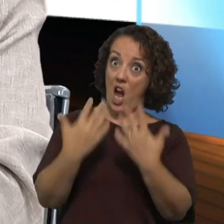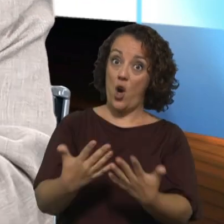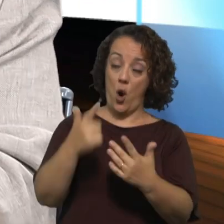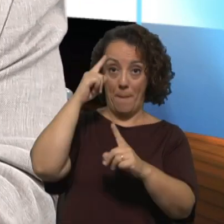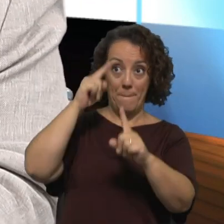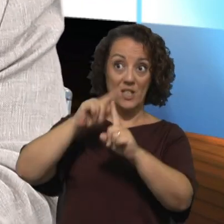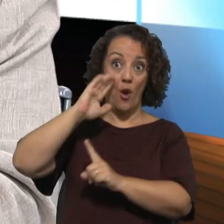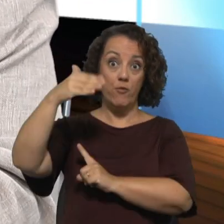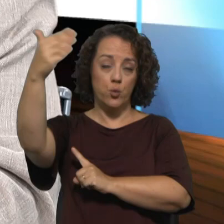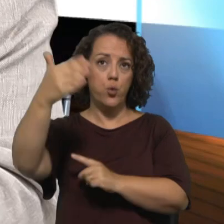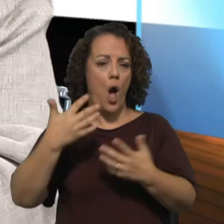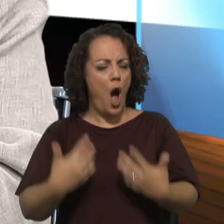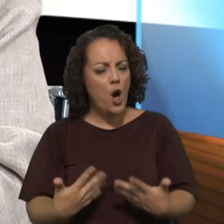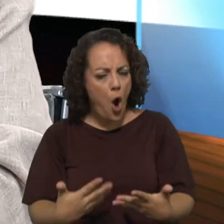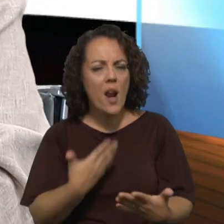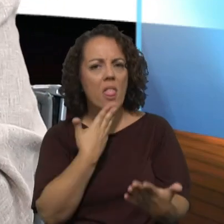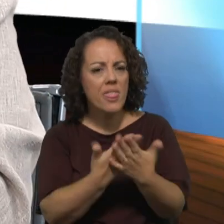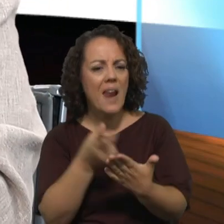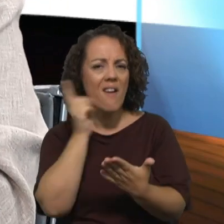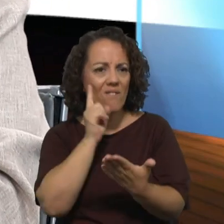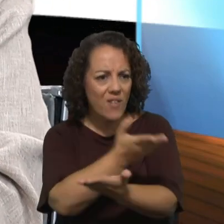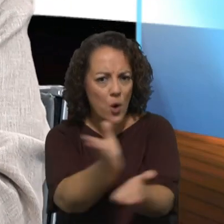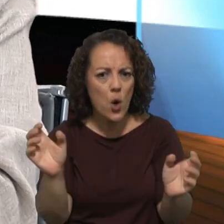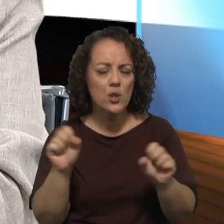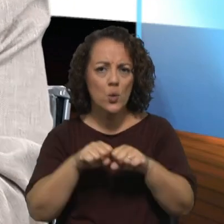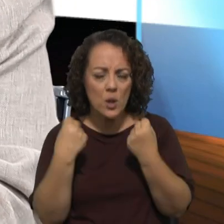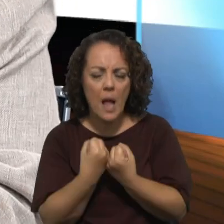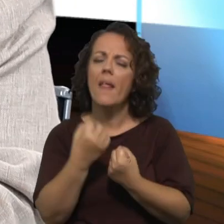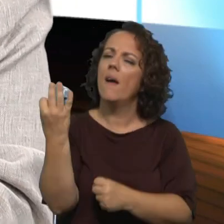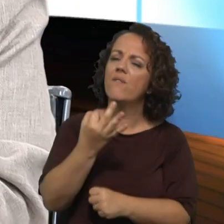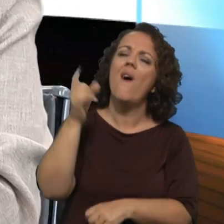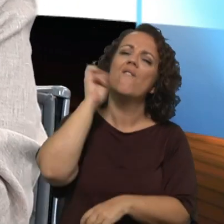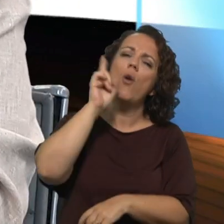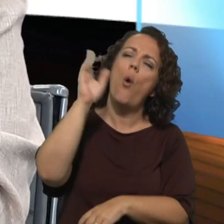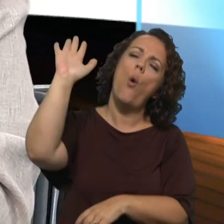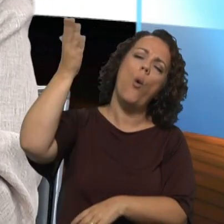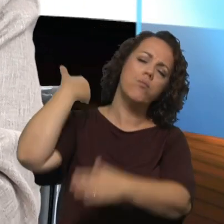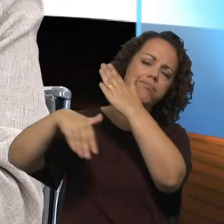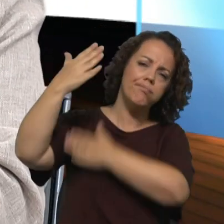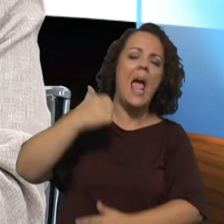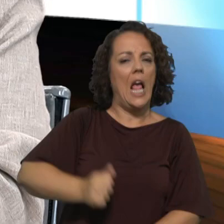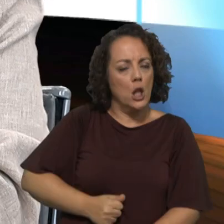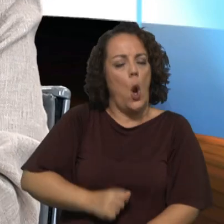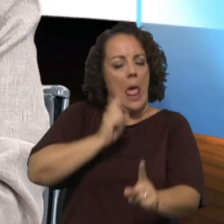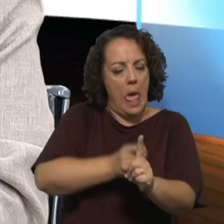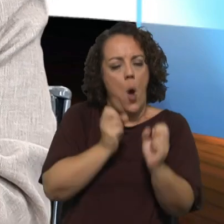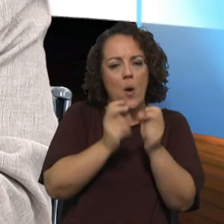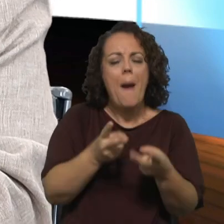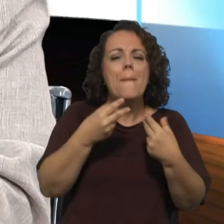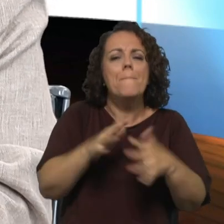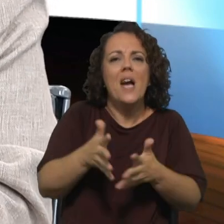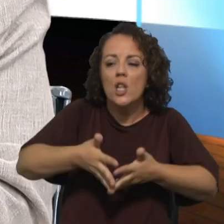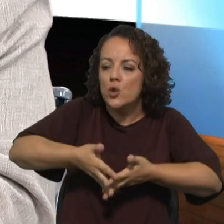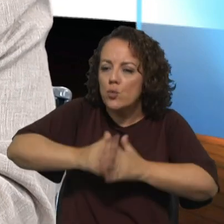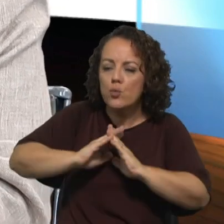tem o tesouro de sempre óbvio caso contrário não seria a igreja católica mas além desse tesouro de sempre que tipo de relacionamento que tipo de estrutura que tipo de